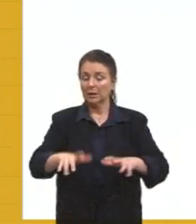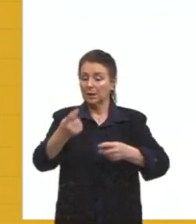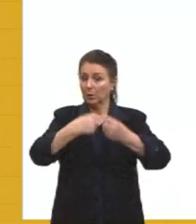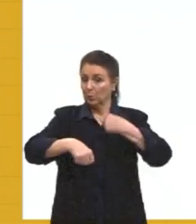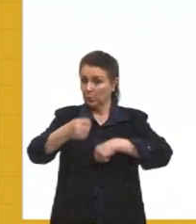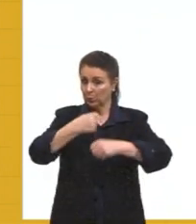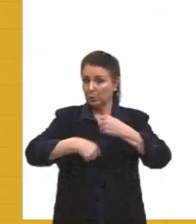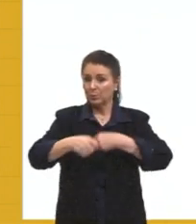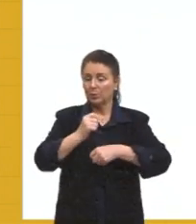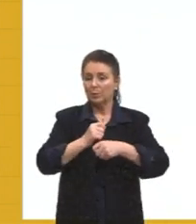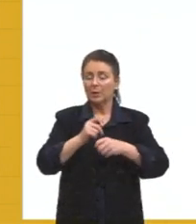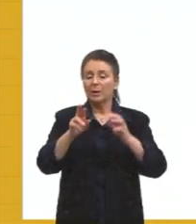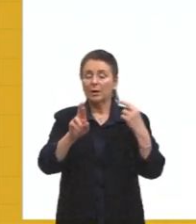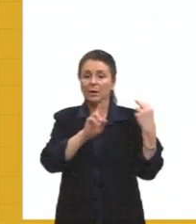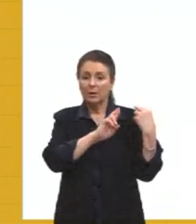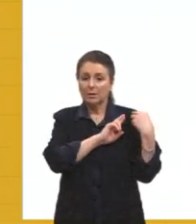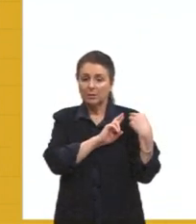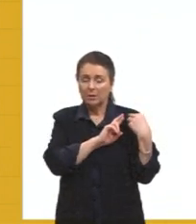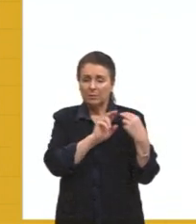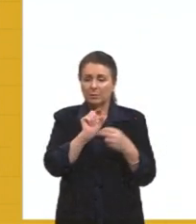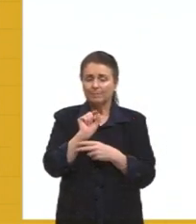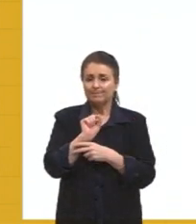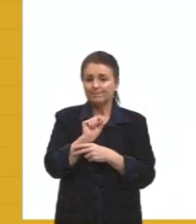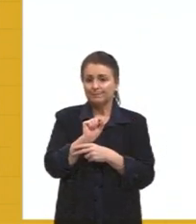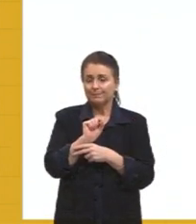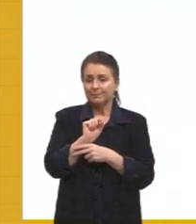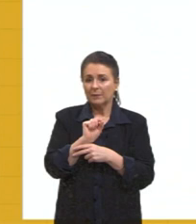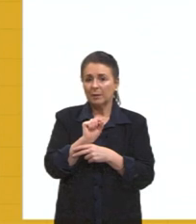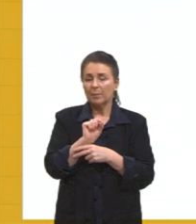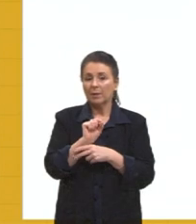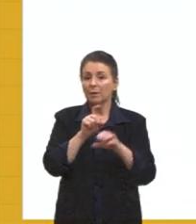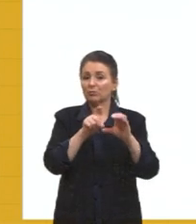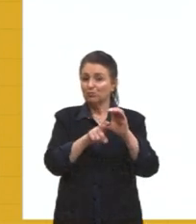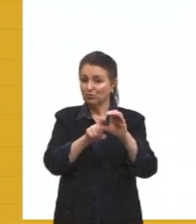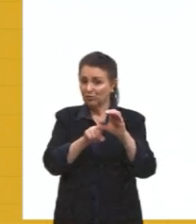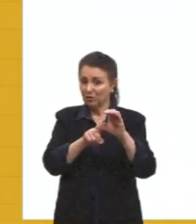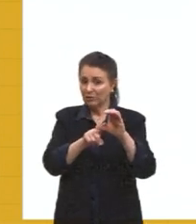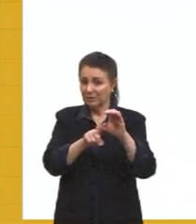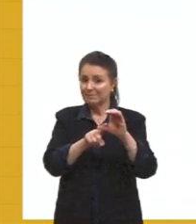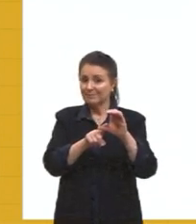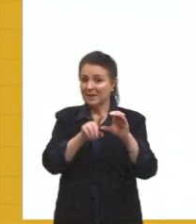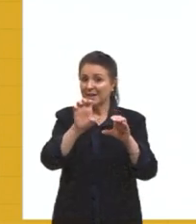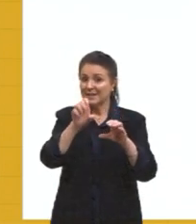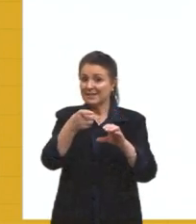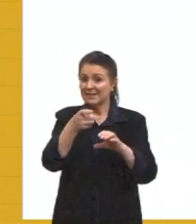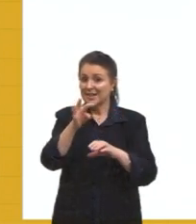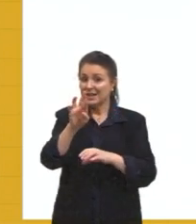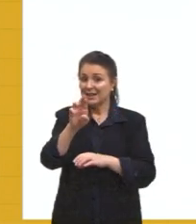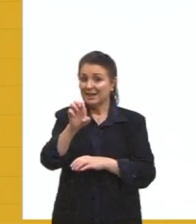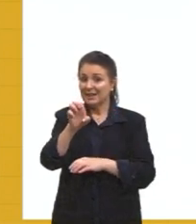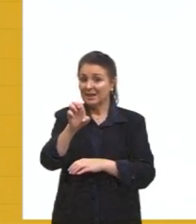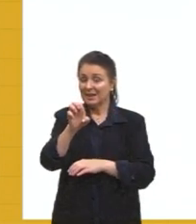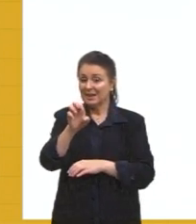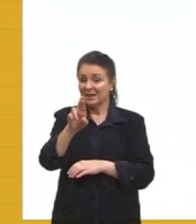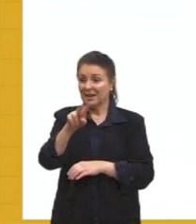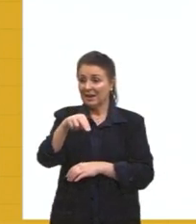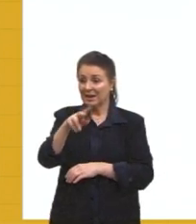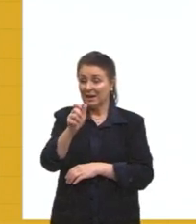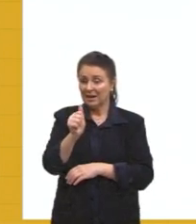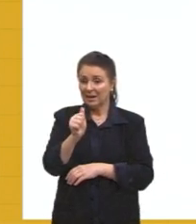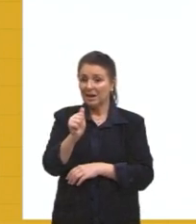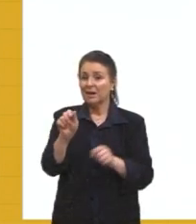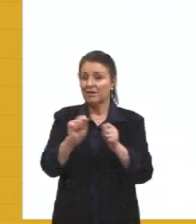grande dívida externa que nós temos, Faz relação com aquilo que nós já vimos, que foi